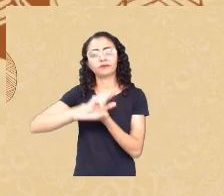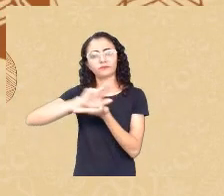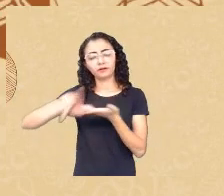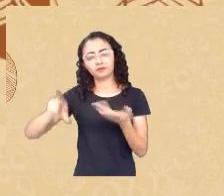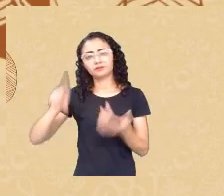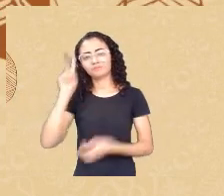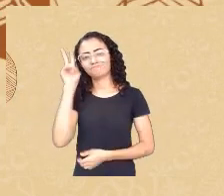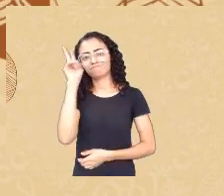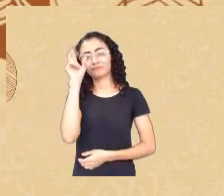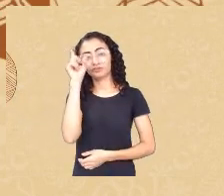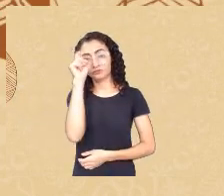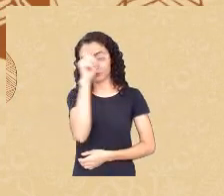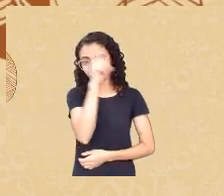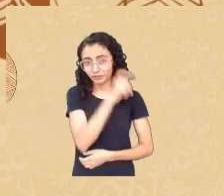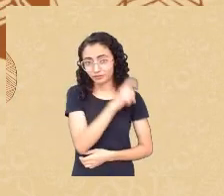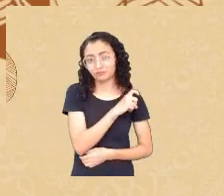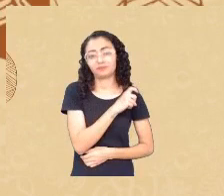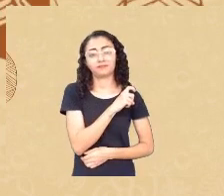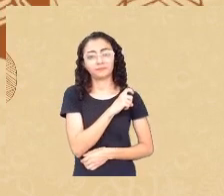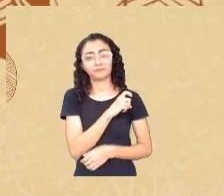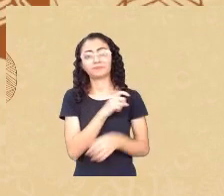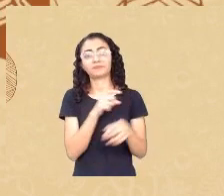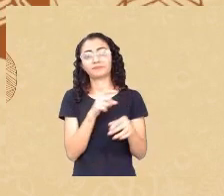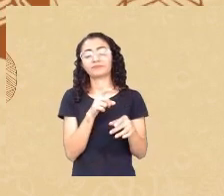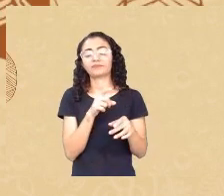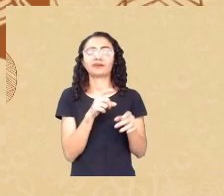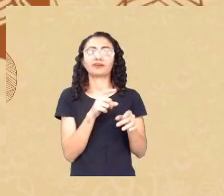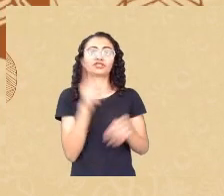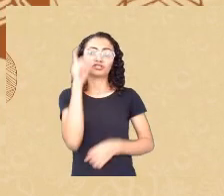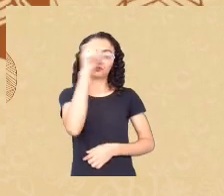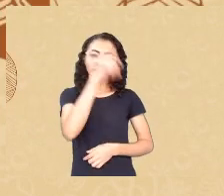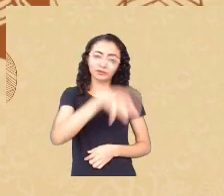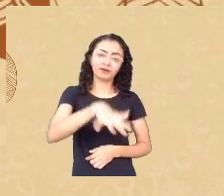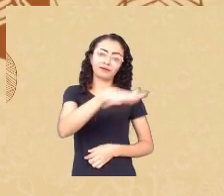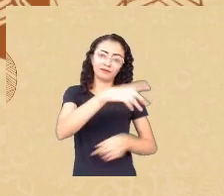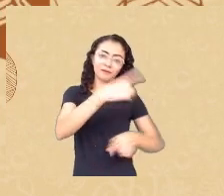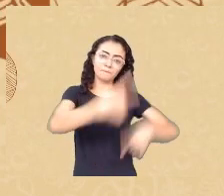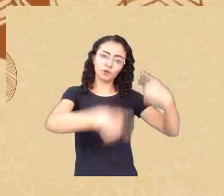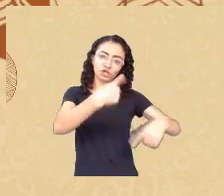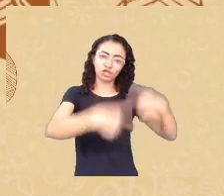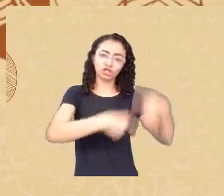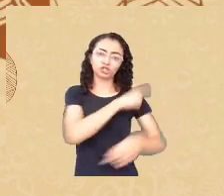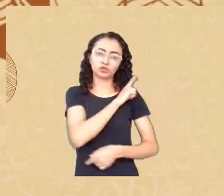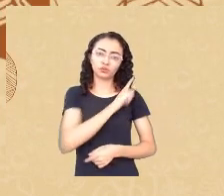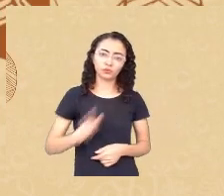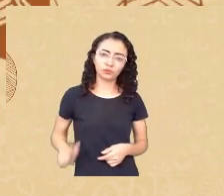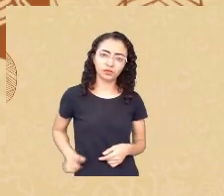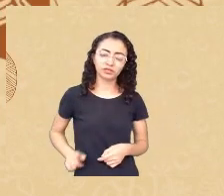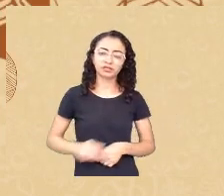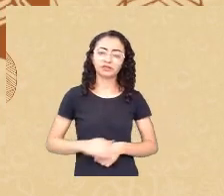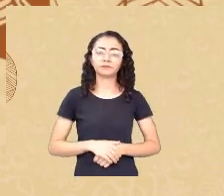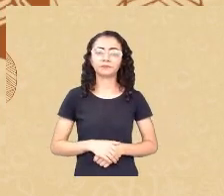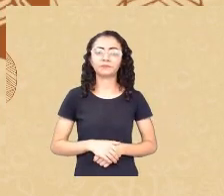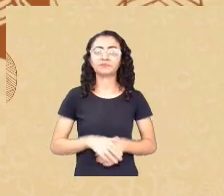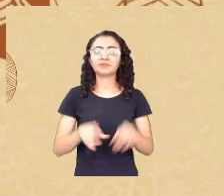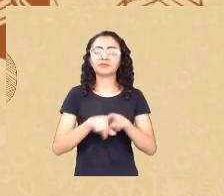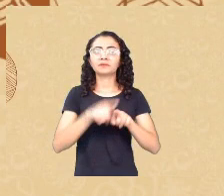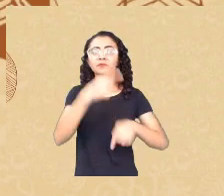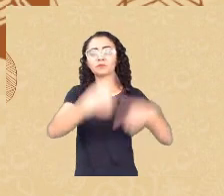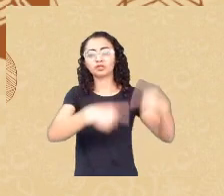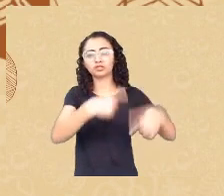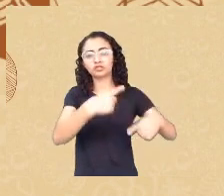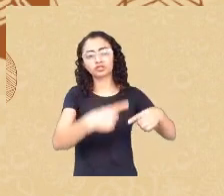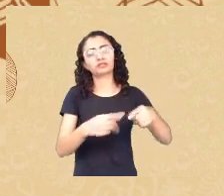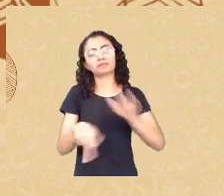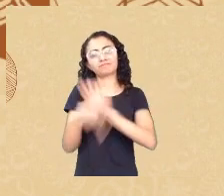além das dificuldades a nível políticas com governos com as políticas ministeriais e com as políticas institucionais tem sido